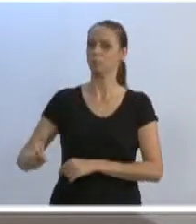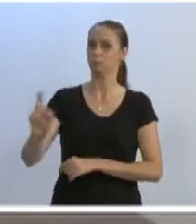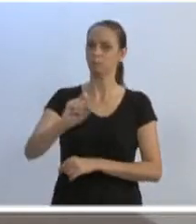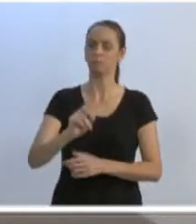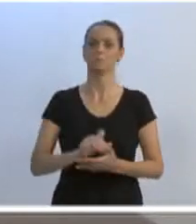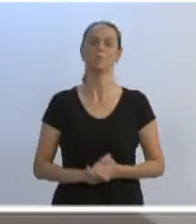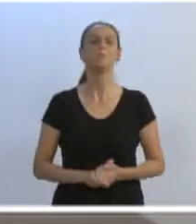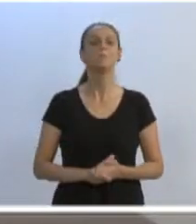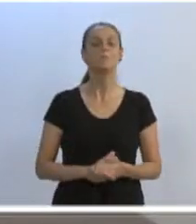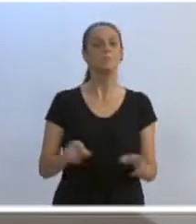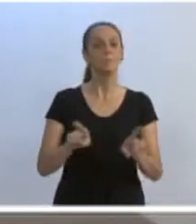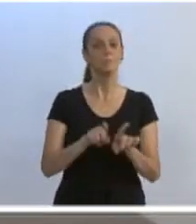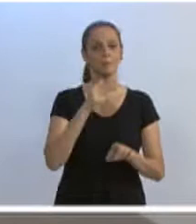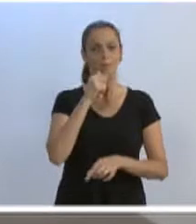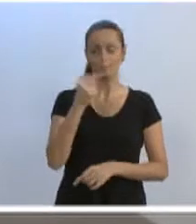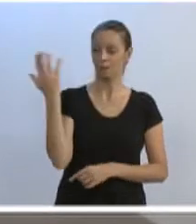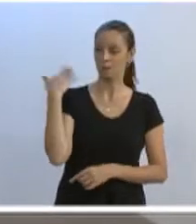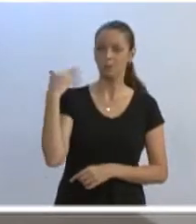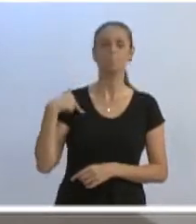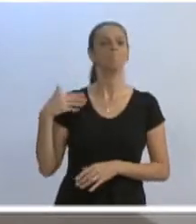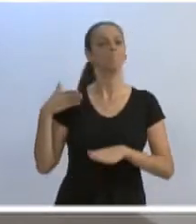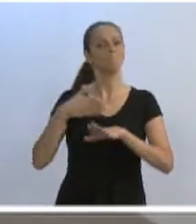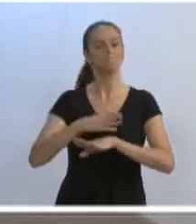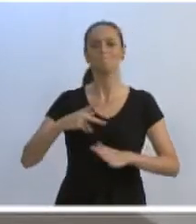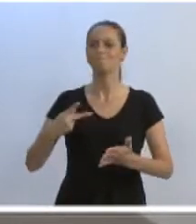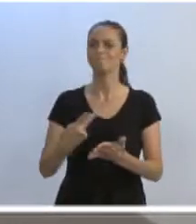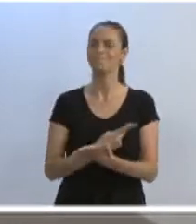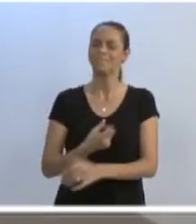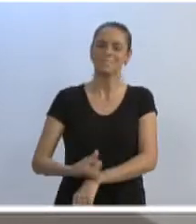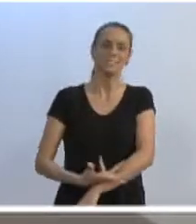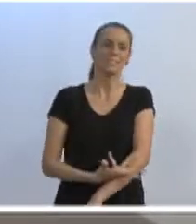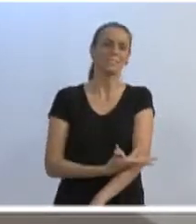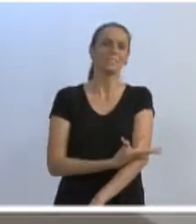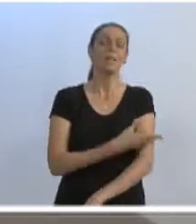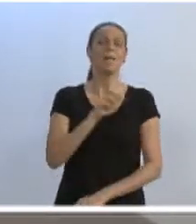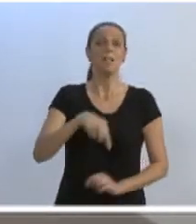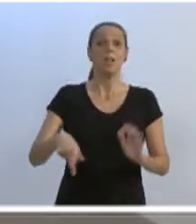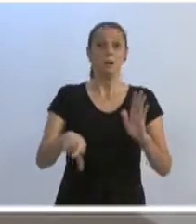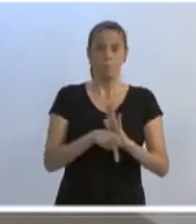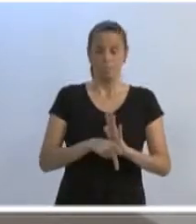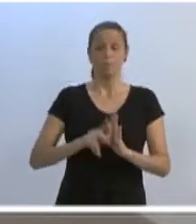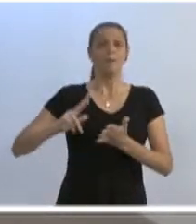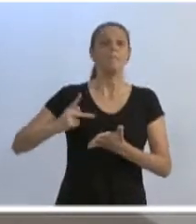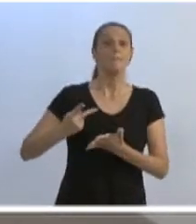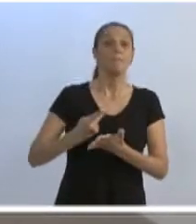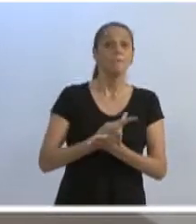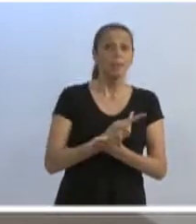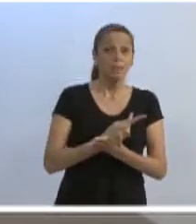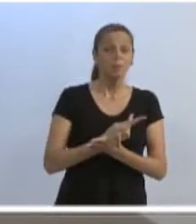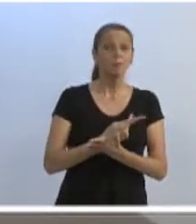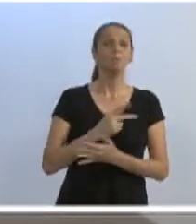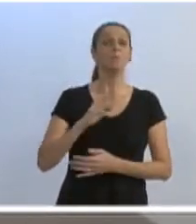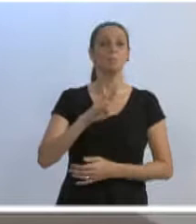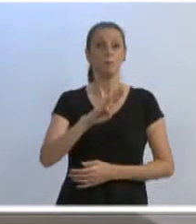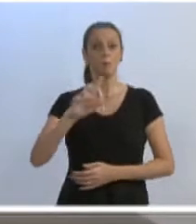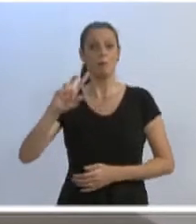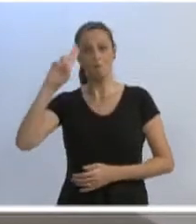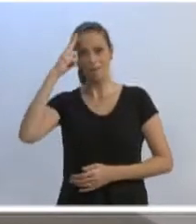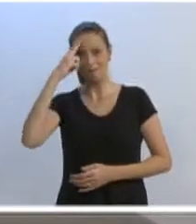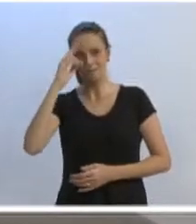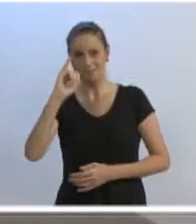pedi uma foto, fui em um evento emocionante, o evento Blumenau Haiti, onde a Secretaria de Assistência Social trouxe